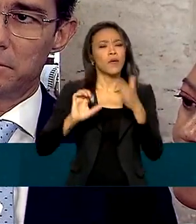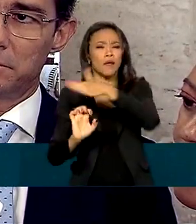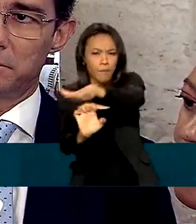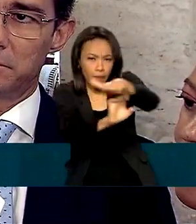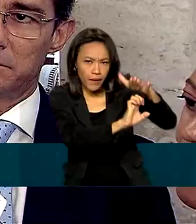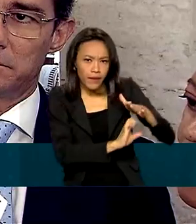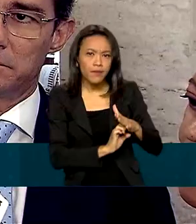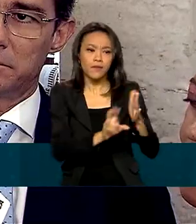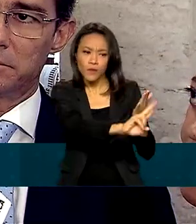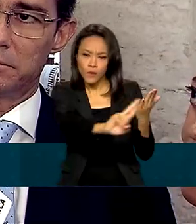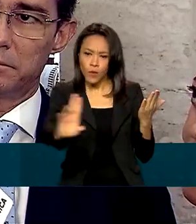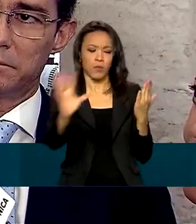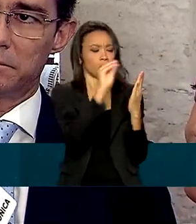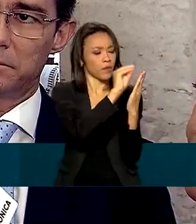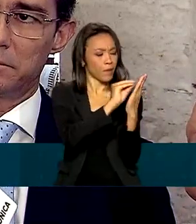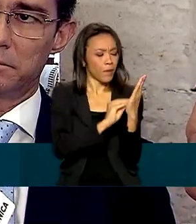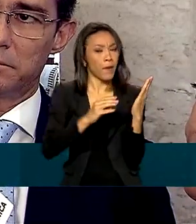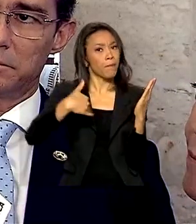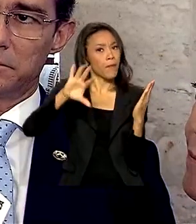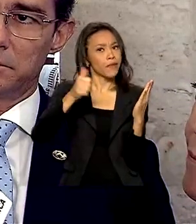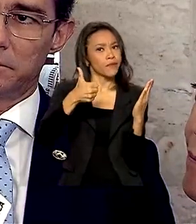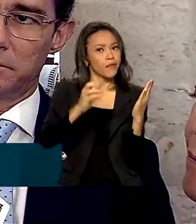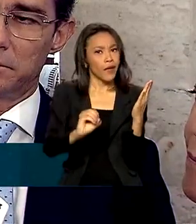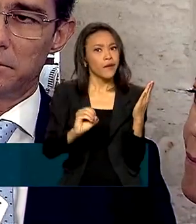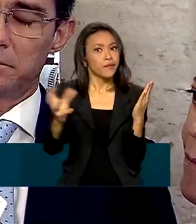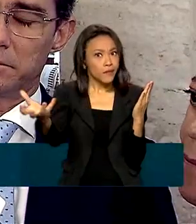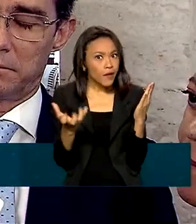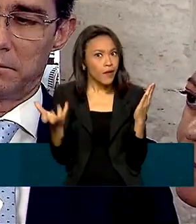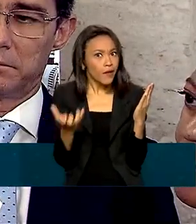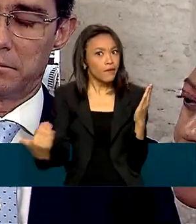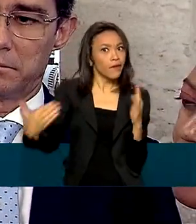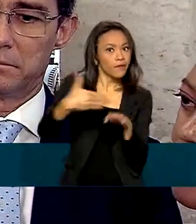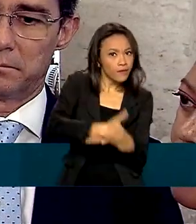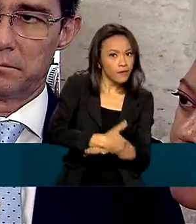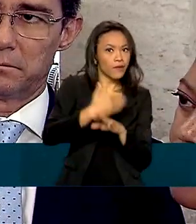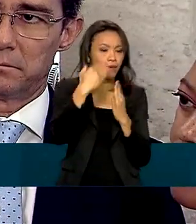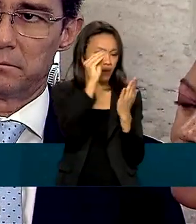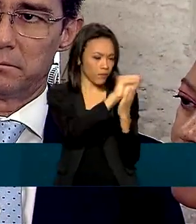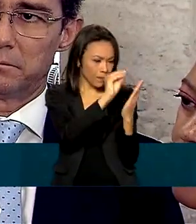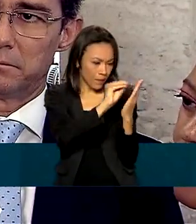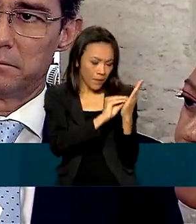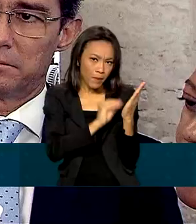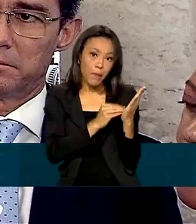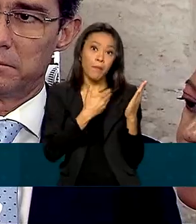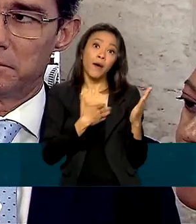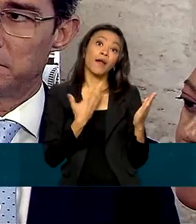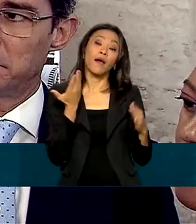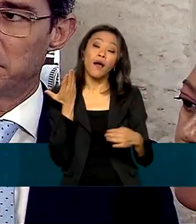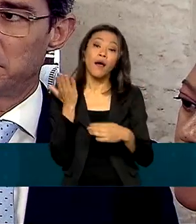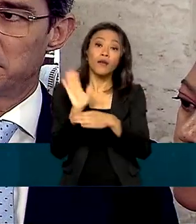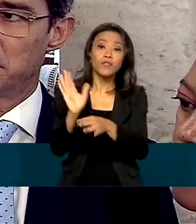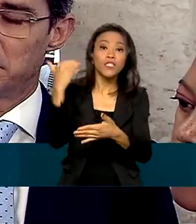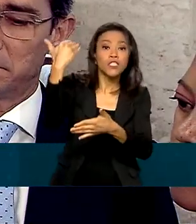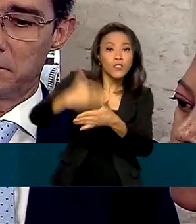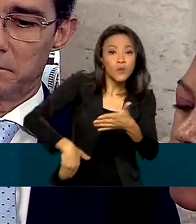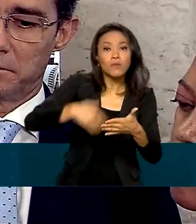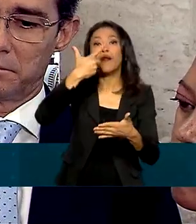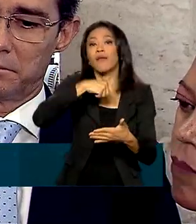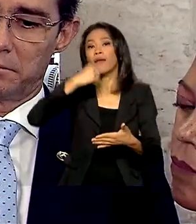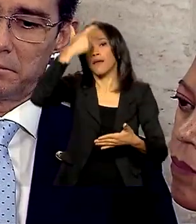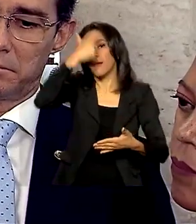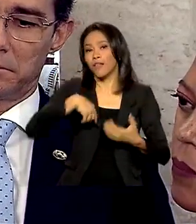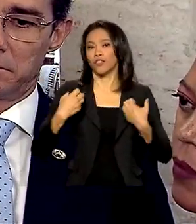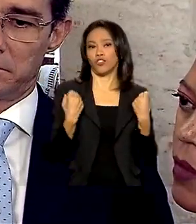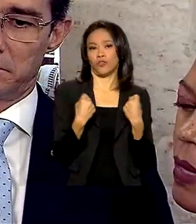pública. Nós temos hoje mais de dez empresas que estão no caminho de fechar esse exercício, de ter, então, o benefício para quem está andando